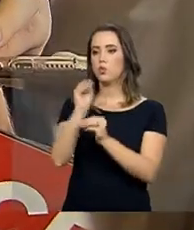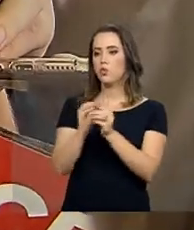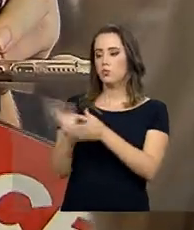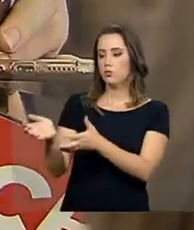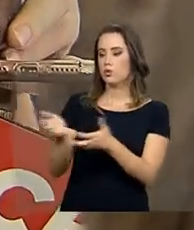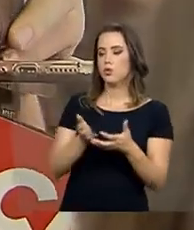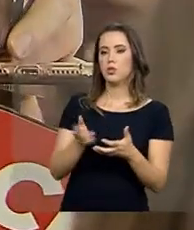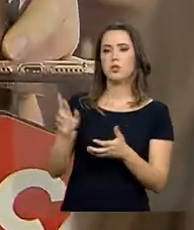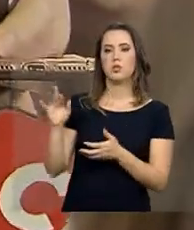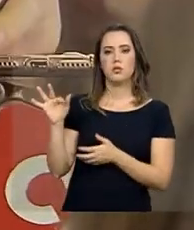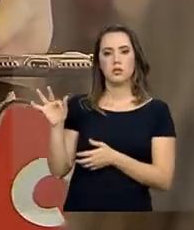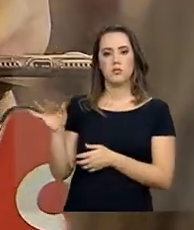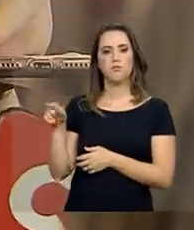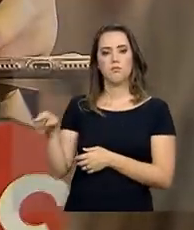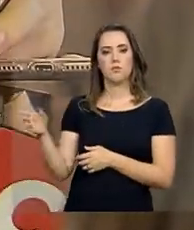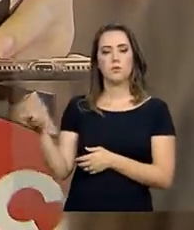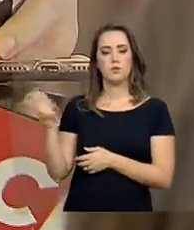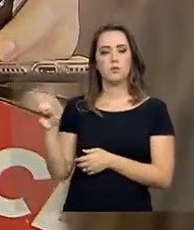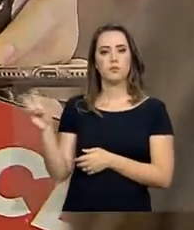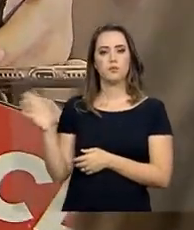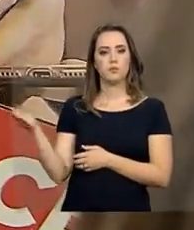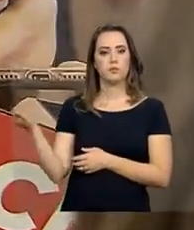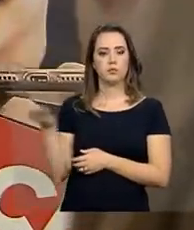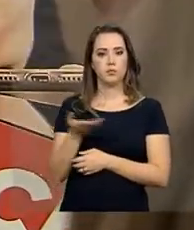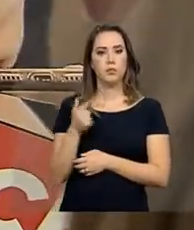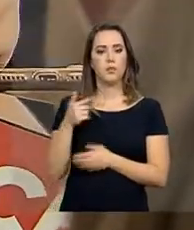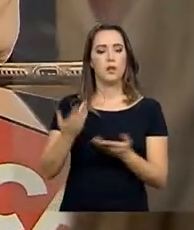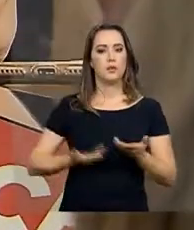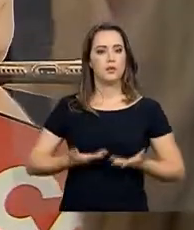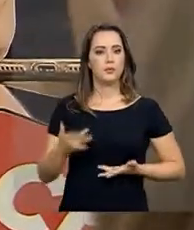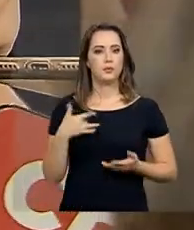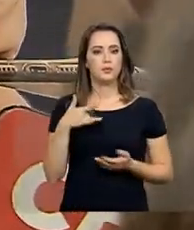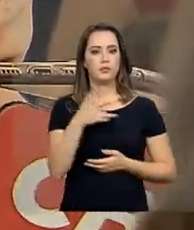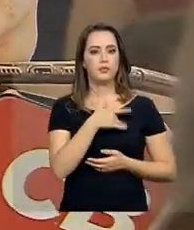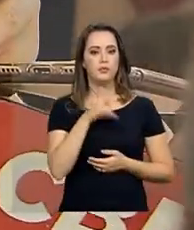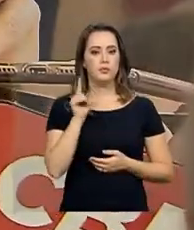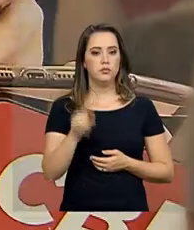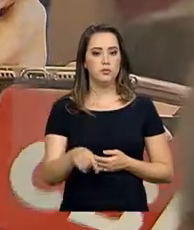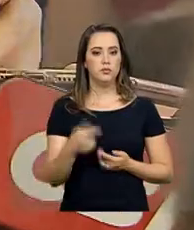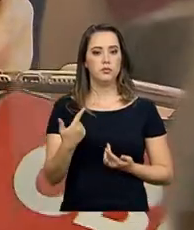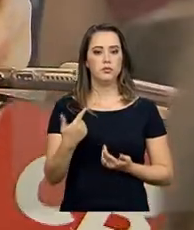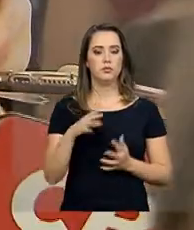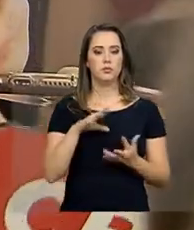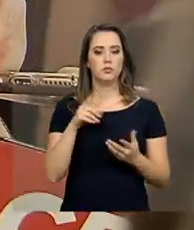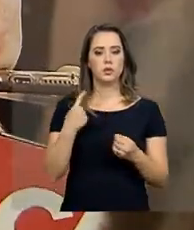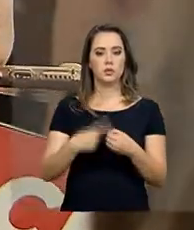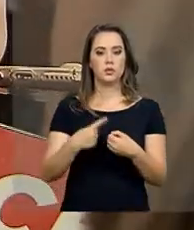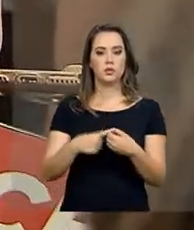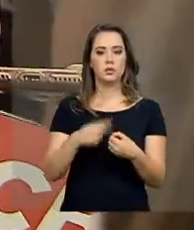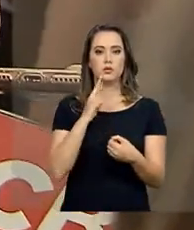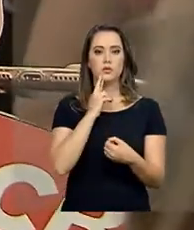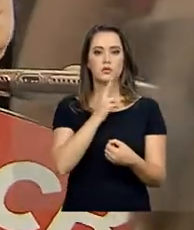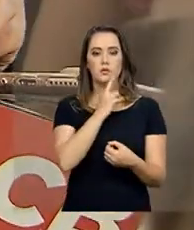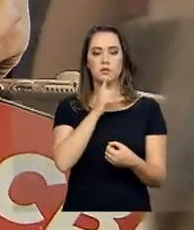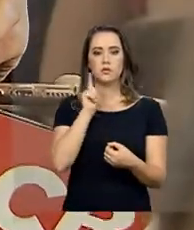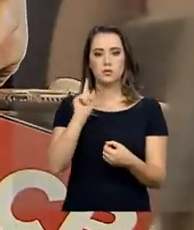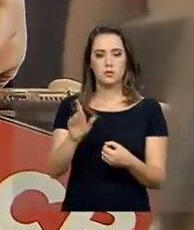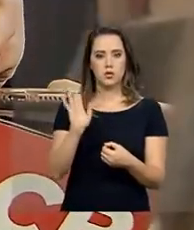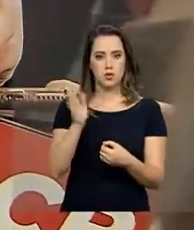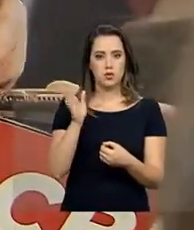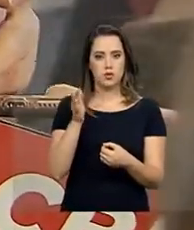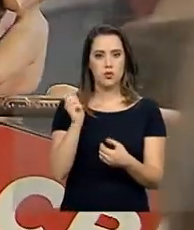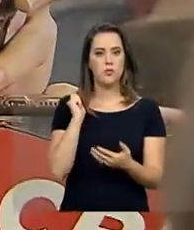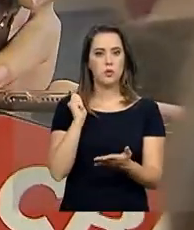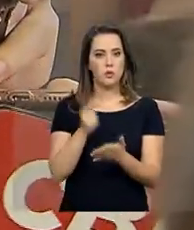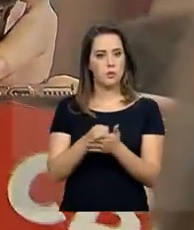venezuelanos são de responsabilidade do governo federal. O serviço de saúde do município e do estado já foram